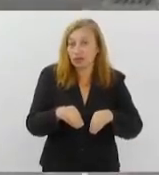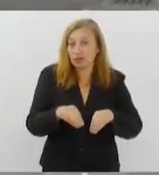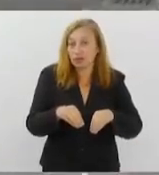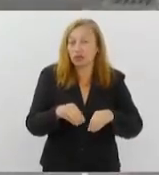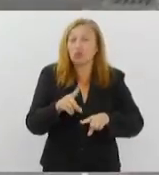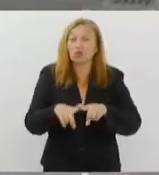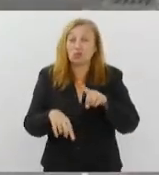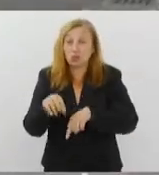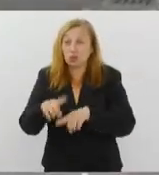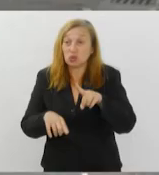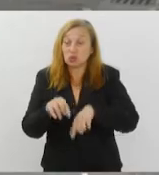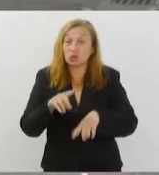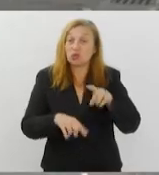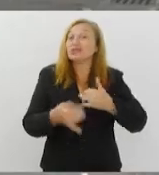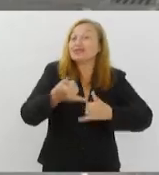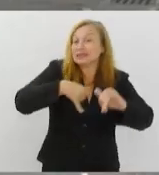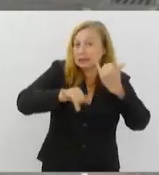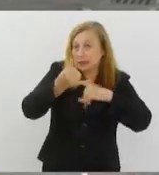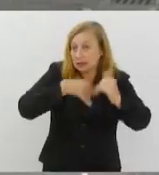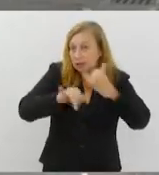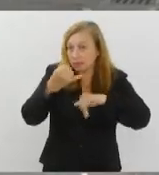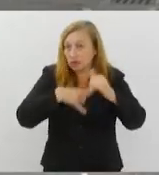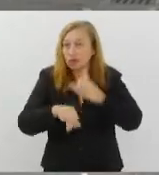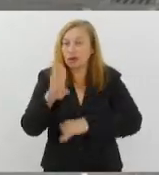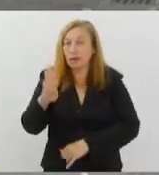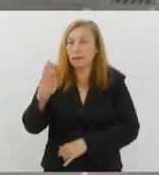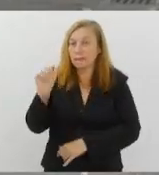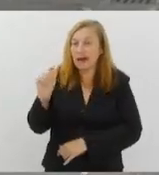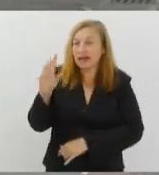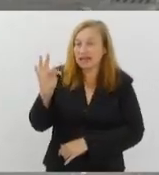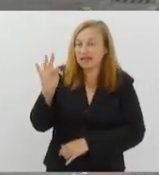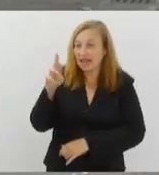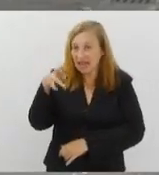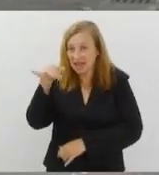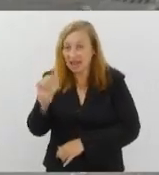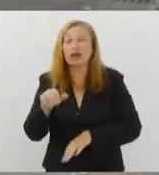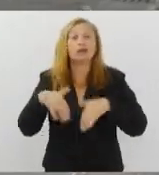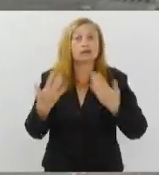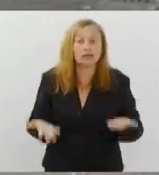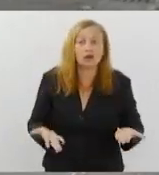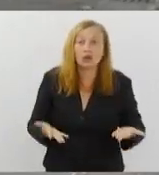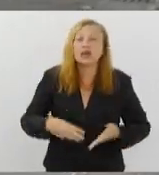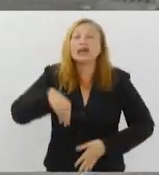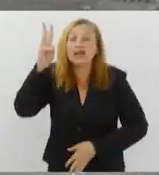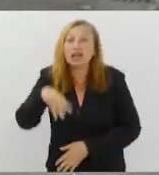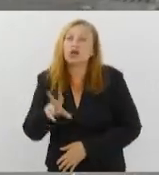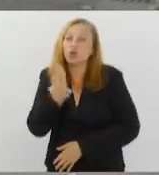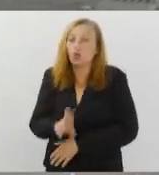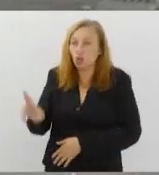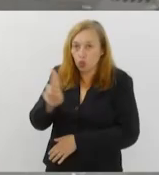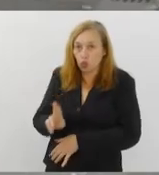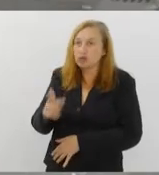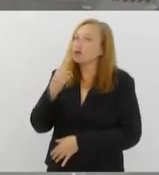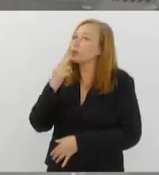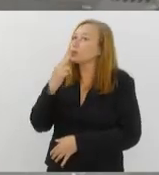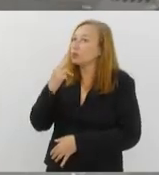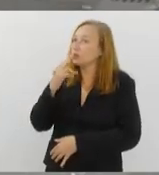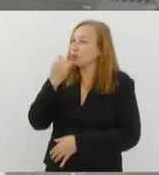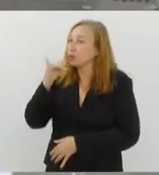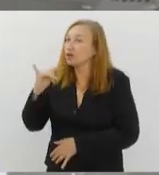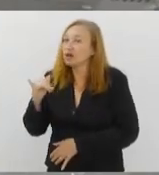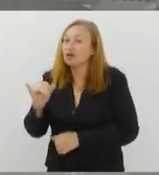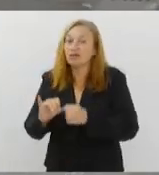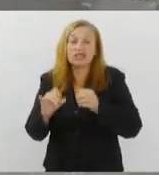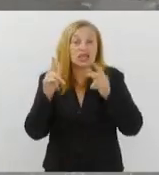produtos químicos, né? Com aquela bateria que tem ali dentro, etc. Então, quem usa o vape, descarte da mesma